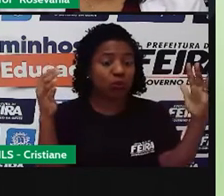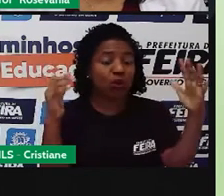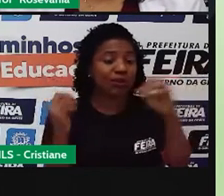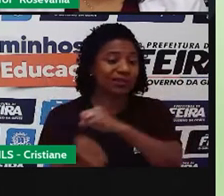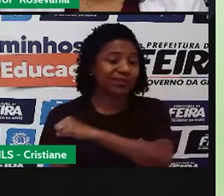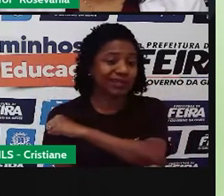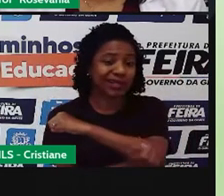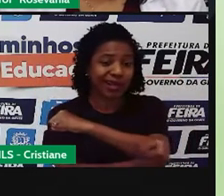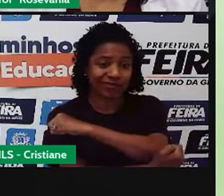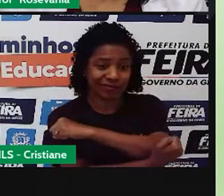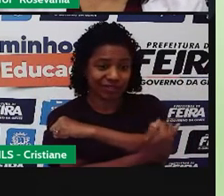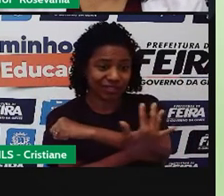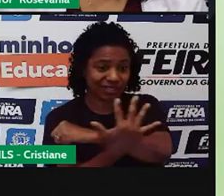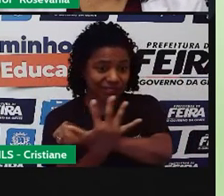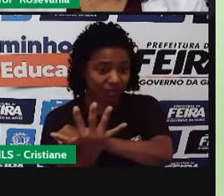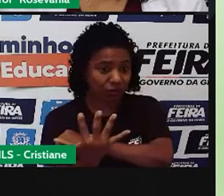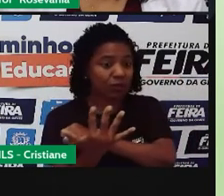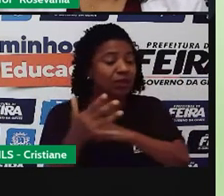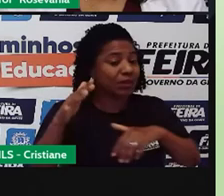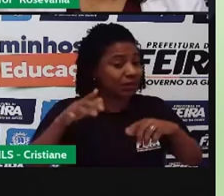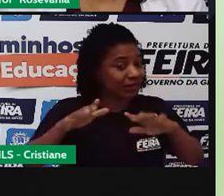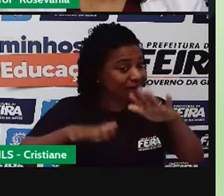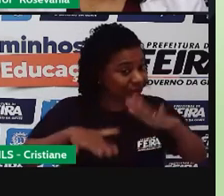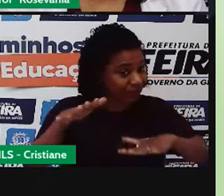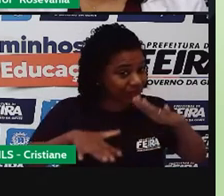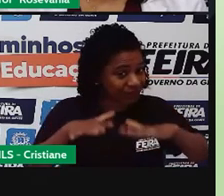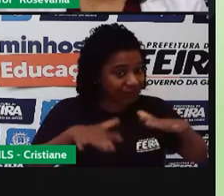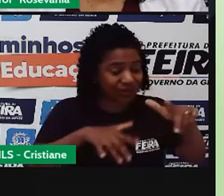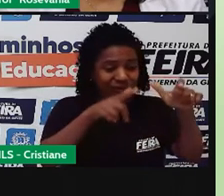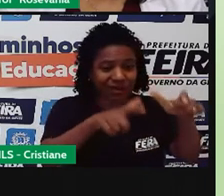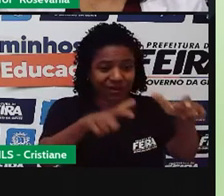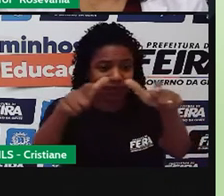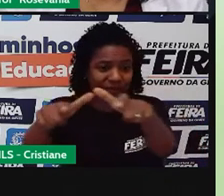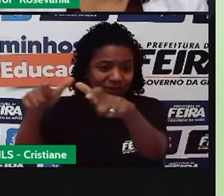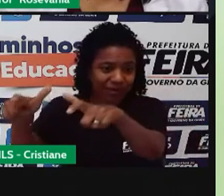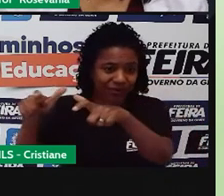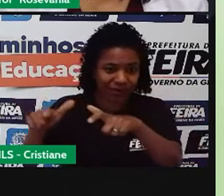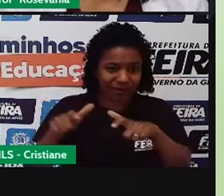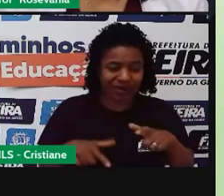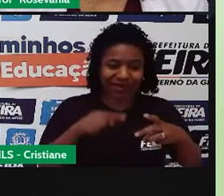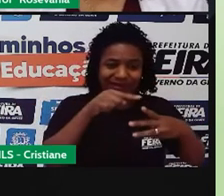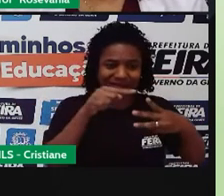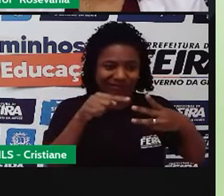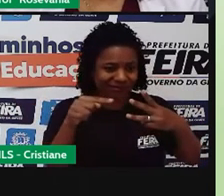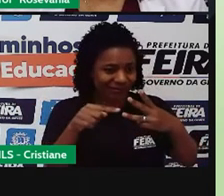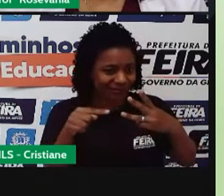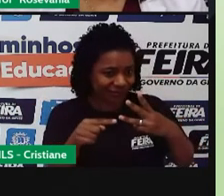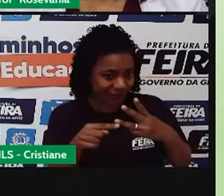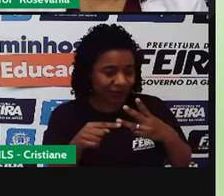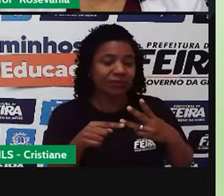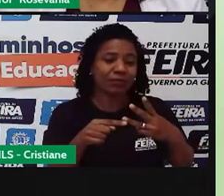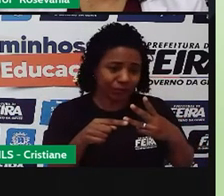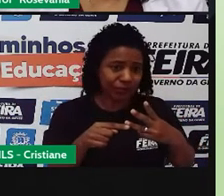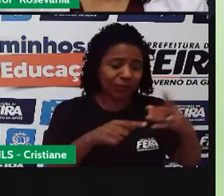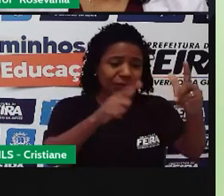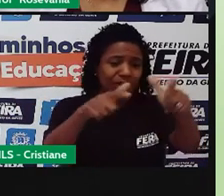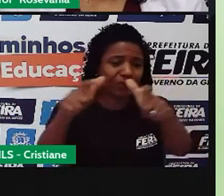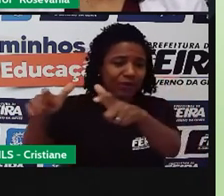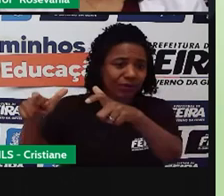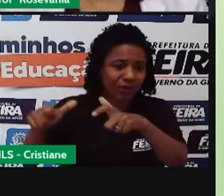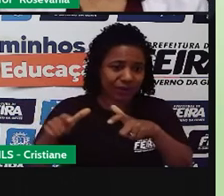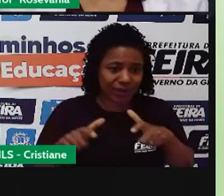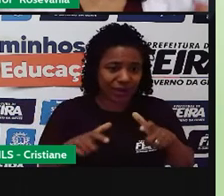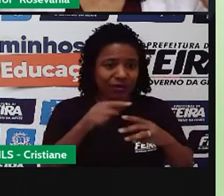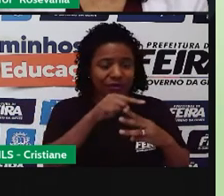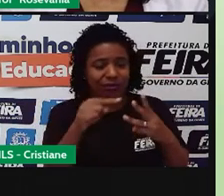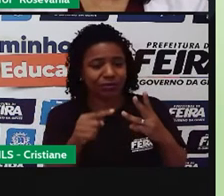muito da região para a região, que é o que eu ó, está vendo? Falando para vocês, já que ele existe em vários lugares, os três fatores para